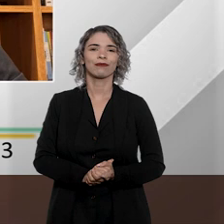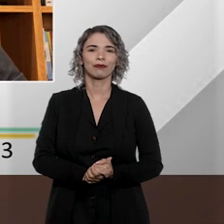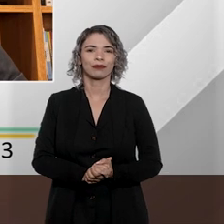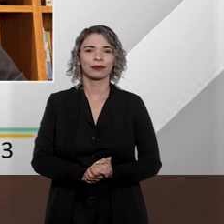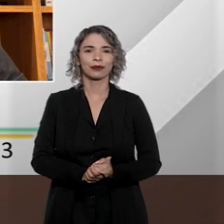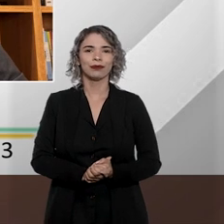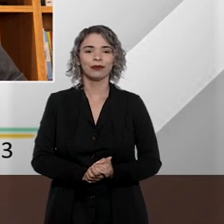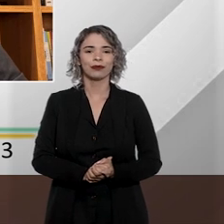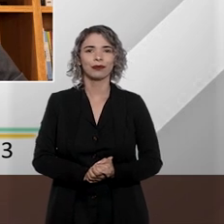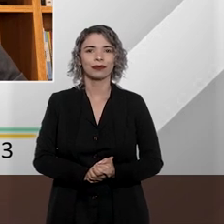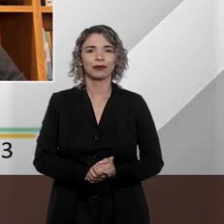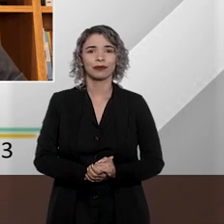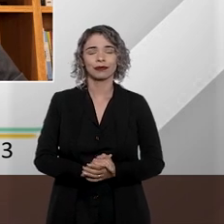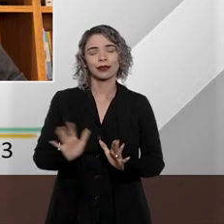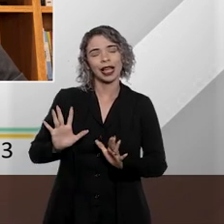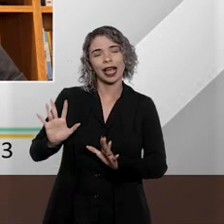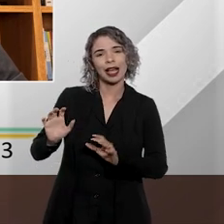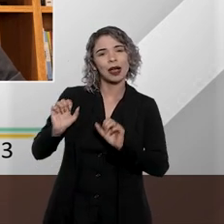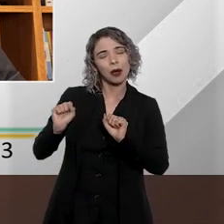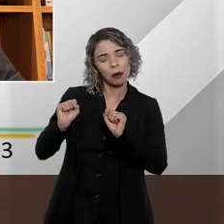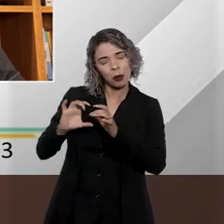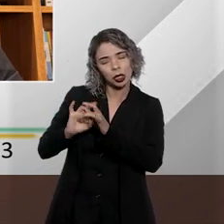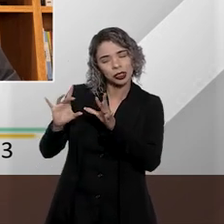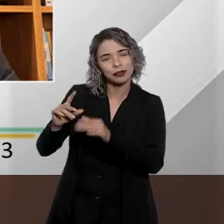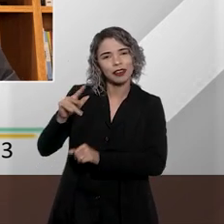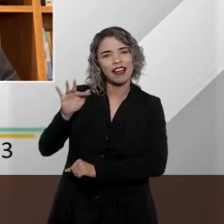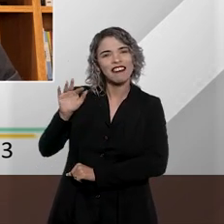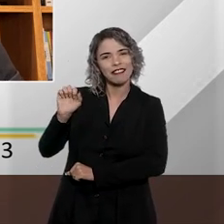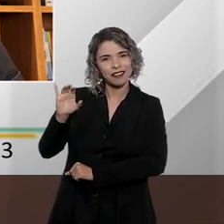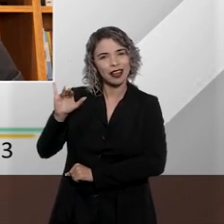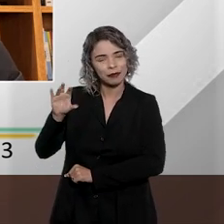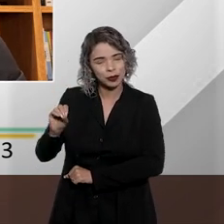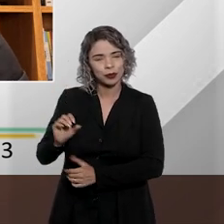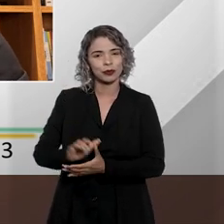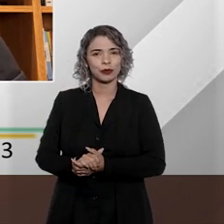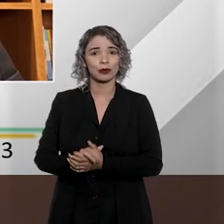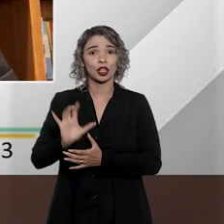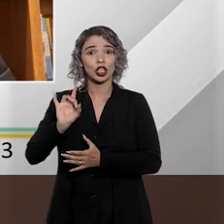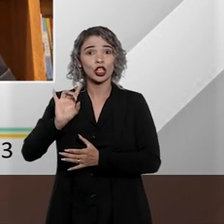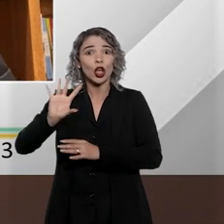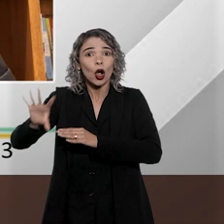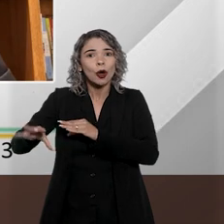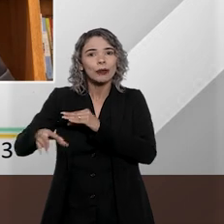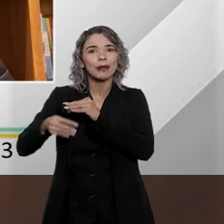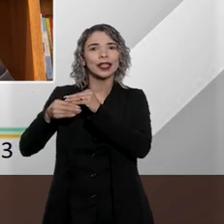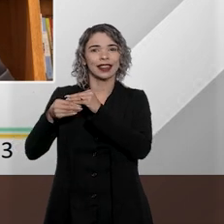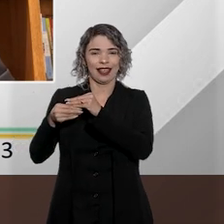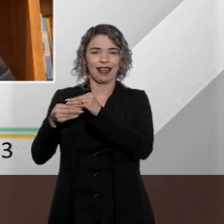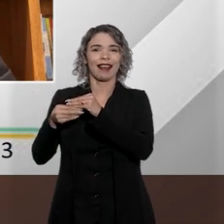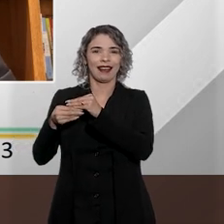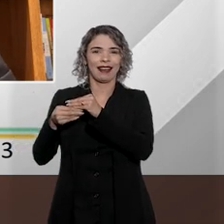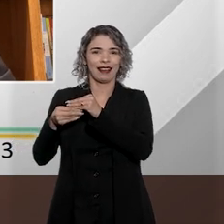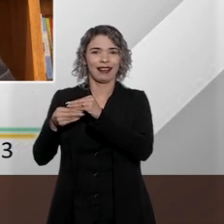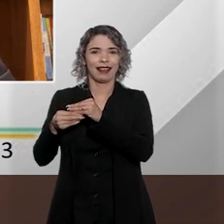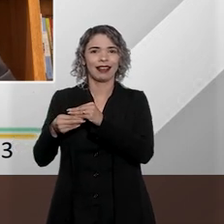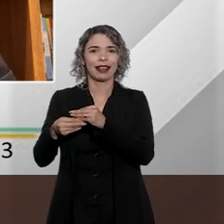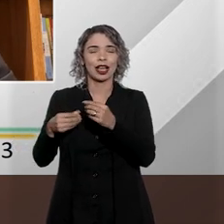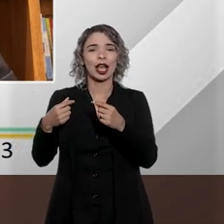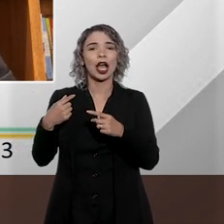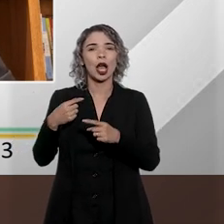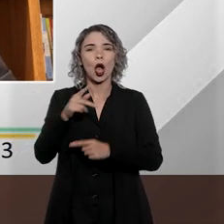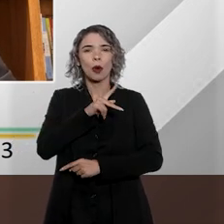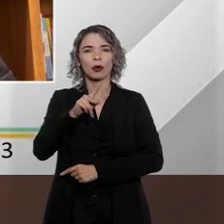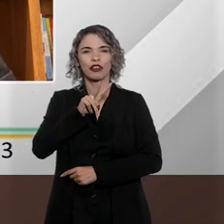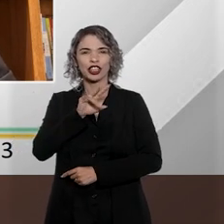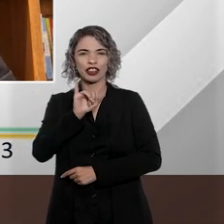Bom, é muito... Por favor, por favor, professor Fábio. Me permite só um adendo para eu aproveitar a pergunta, porque o professor